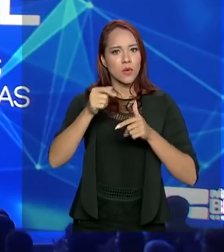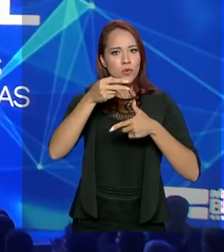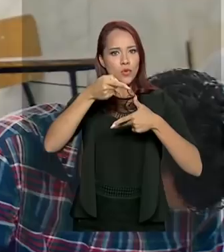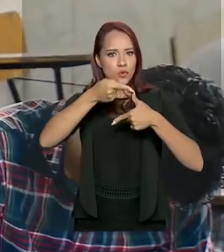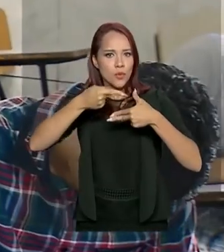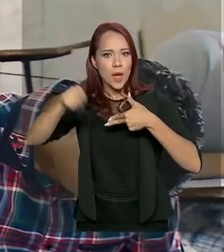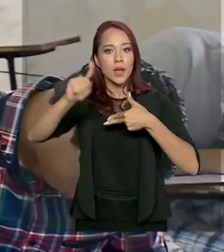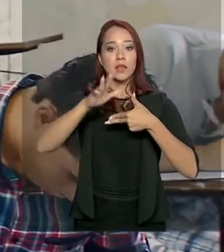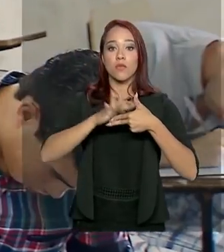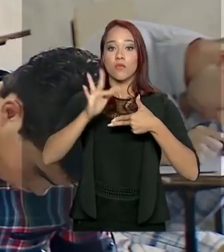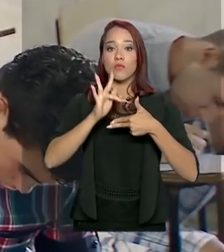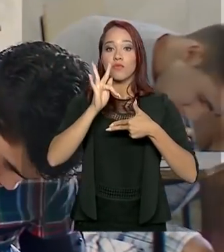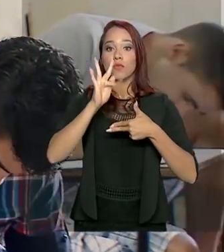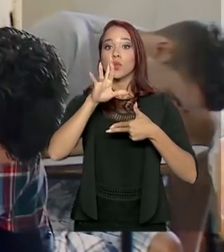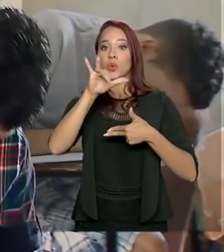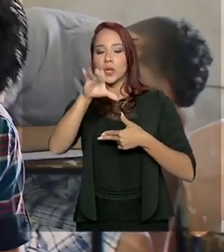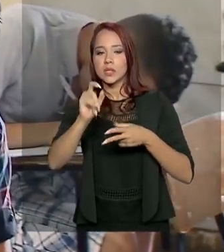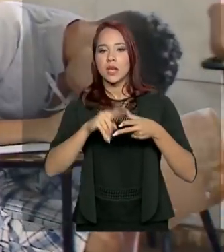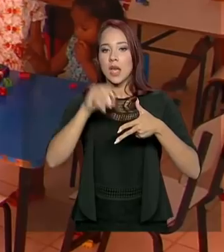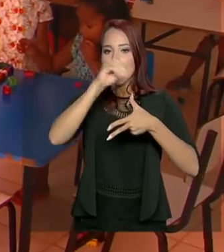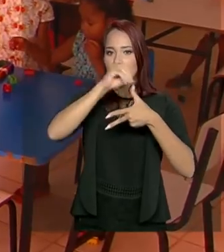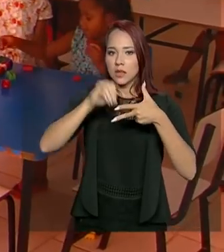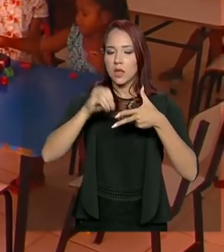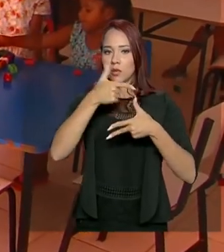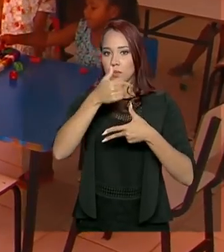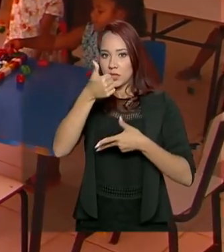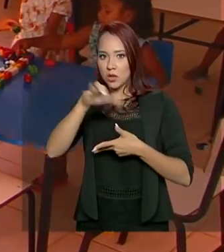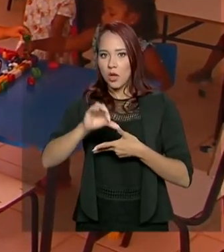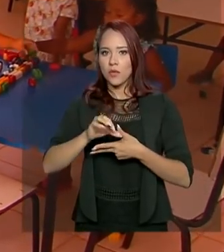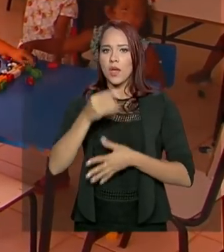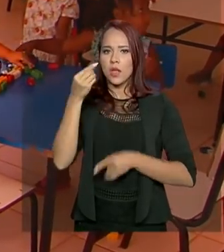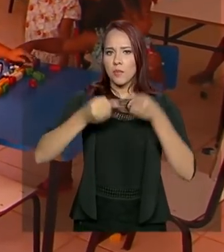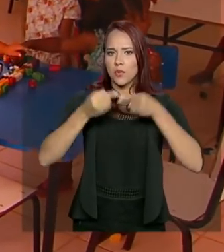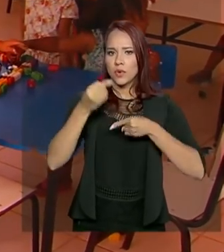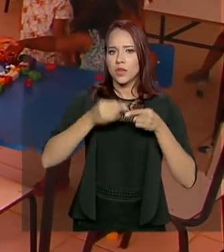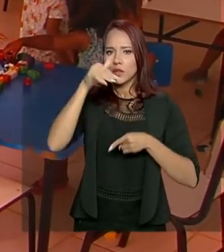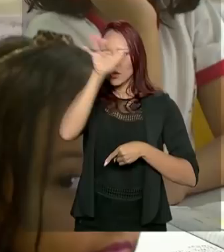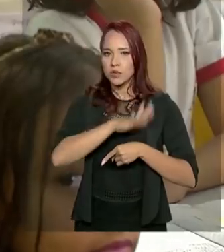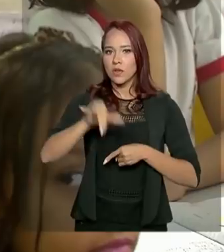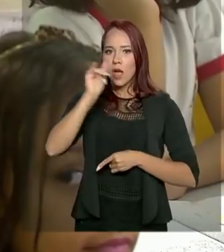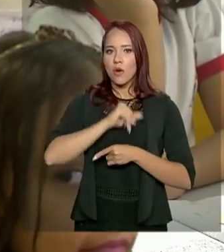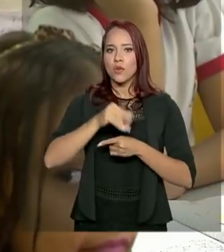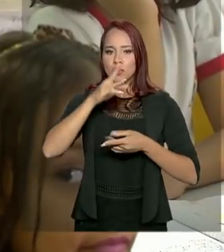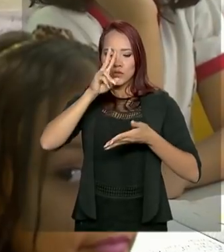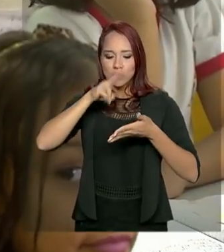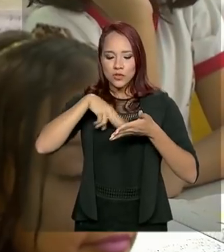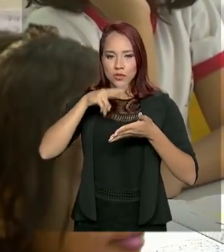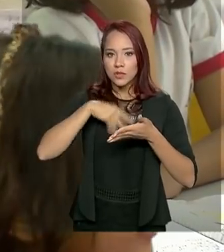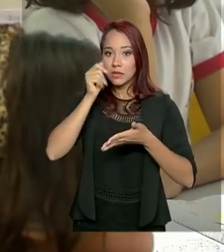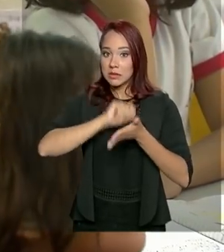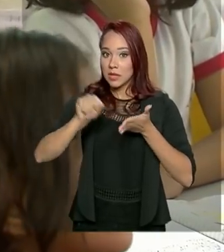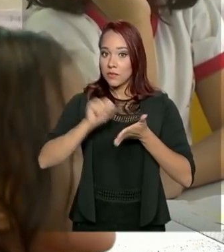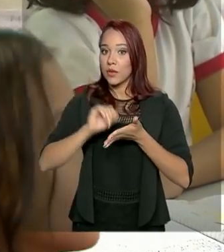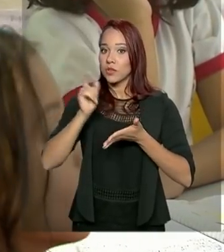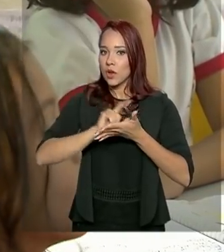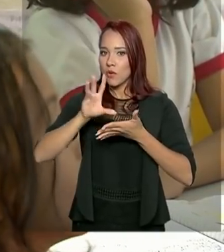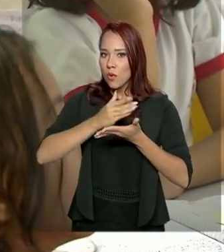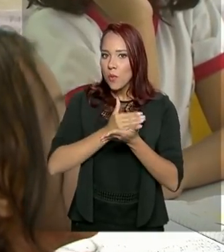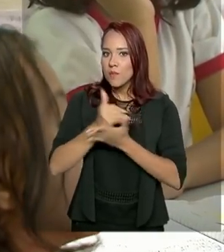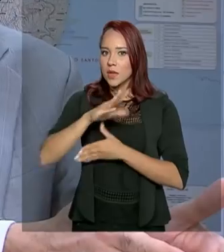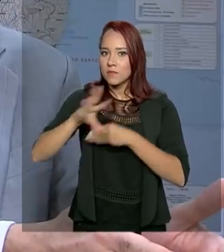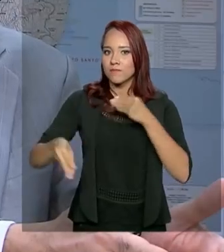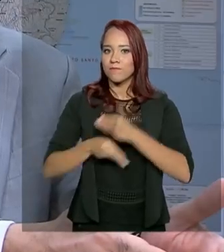Futurice, o Enem 2019 e a política nacional de alfabetização, que começa a ser implementada em